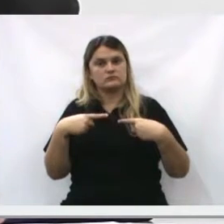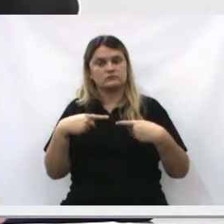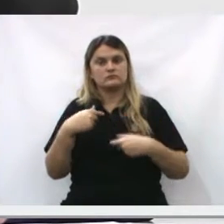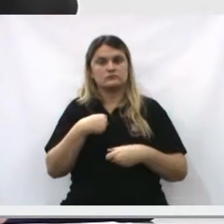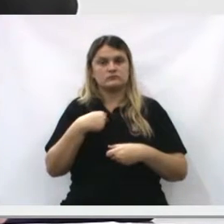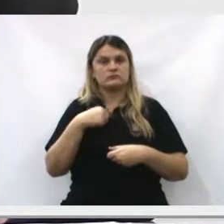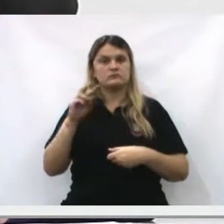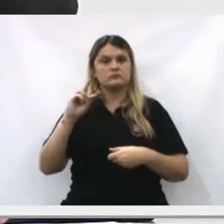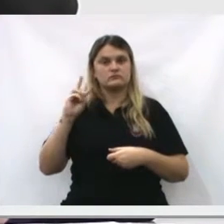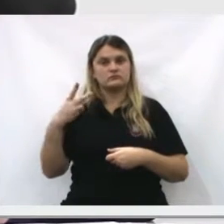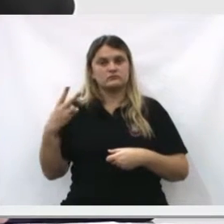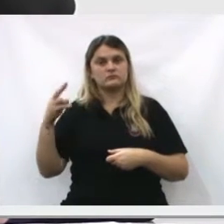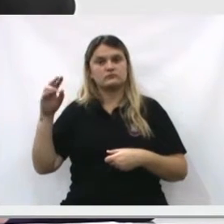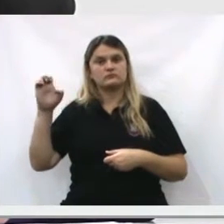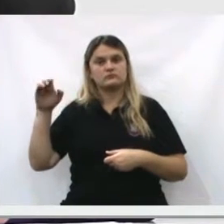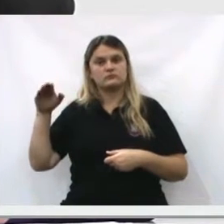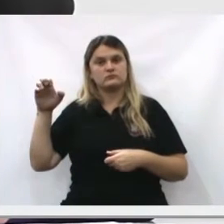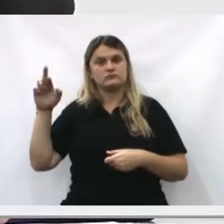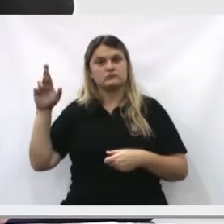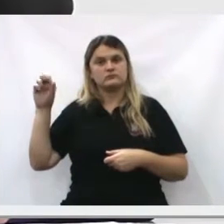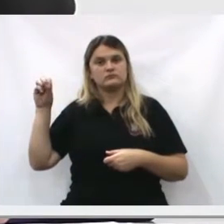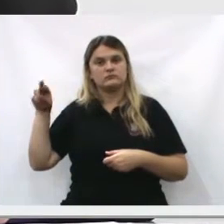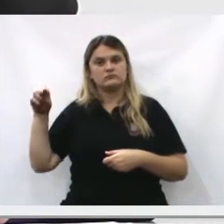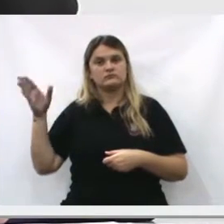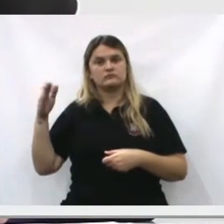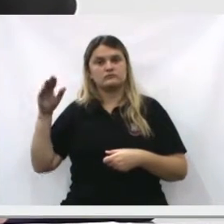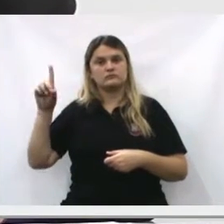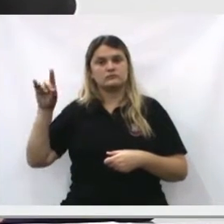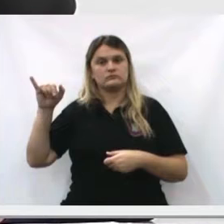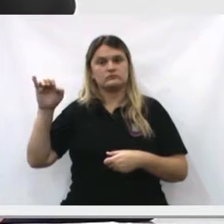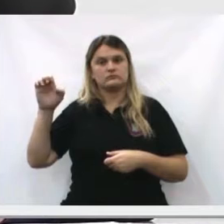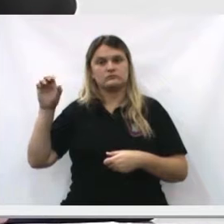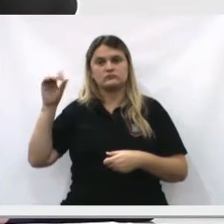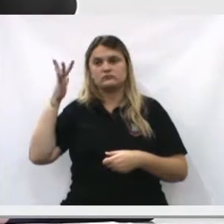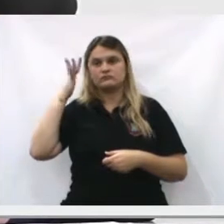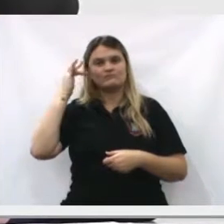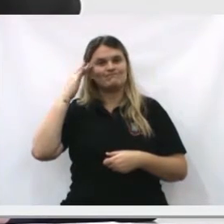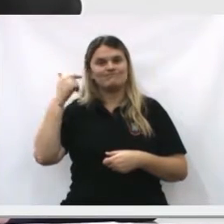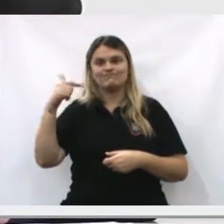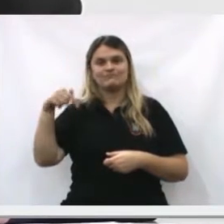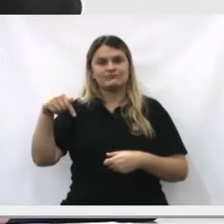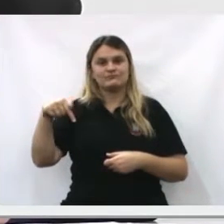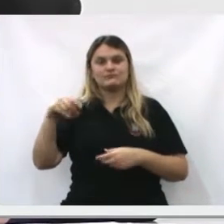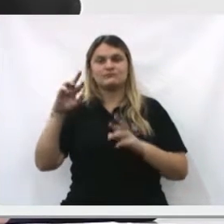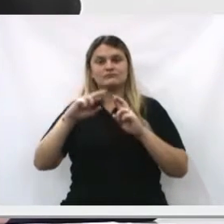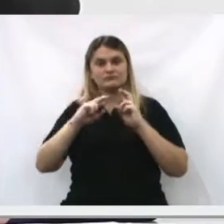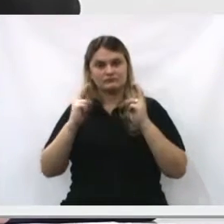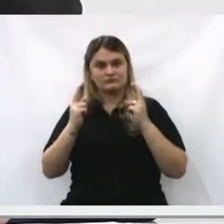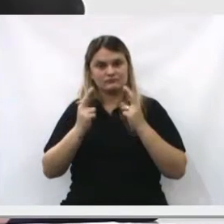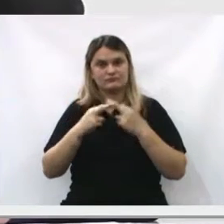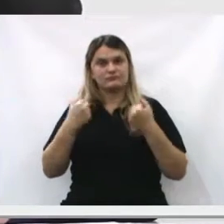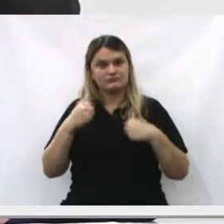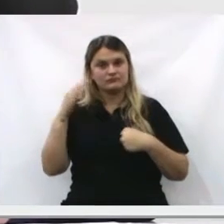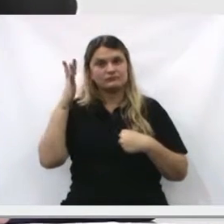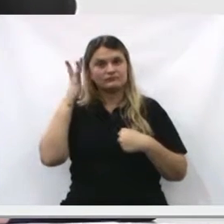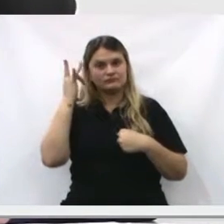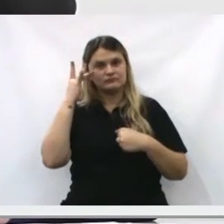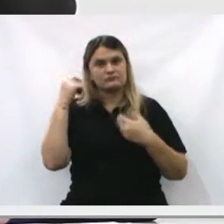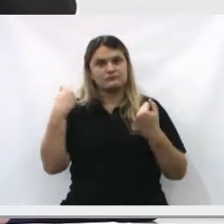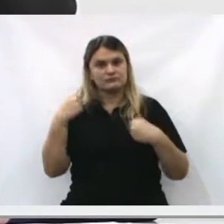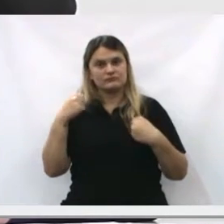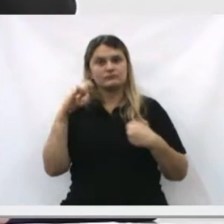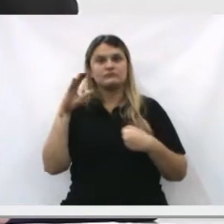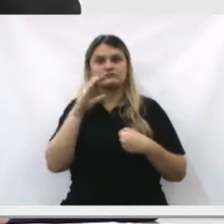ser decidido isso. Eu, o vereador Emerson, o vereador Diego, nós não estaríamos aqui amanhã, eu acho que essa reunião tem que ser